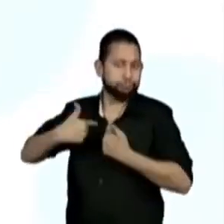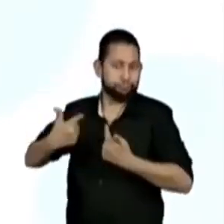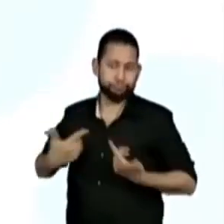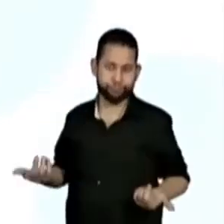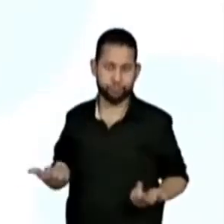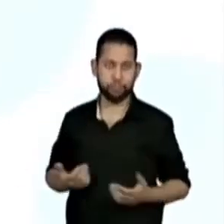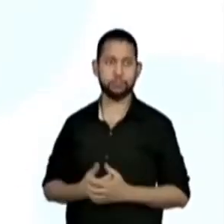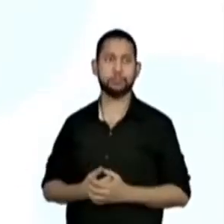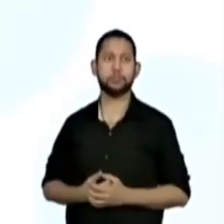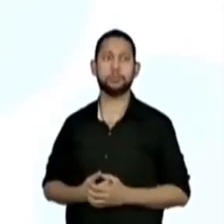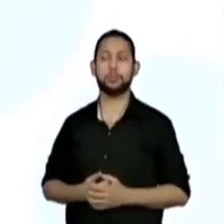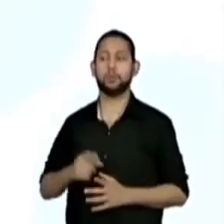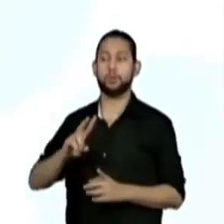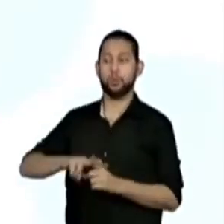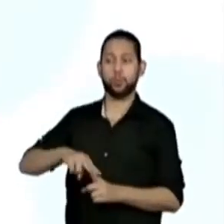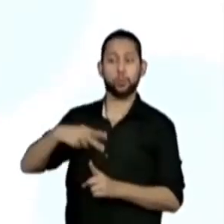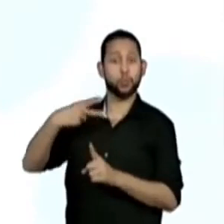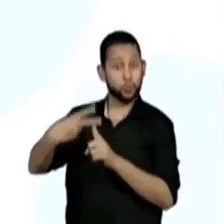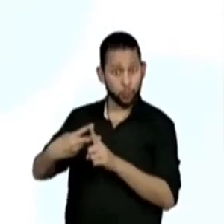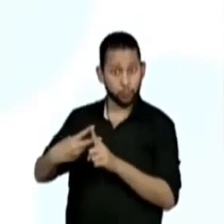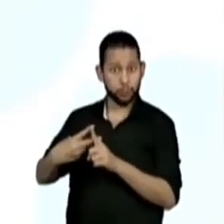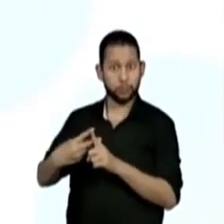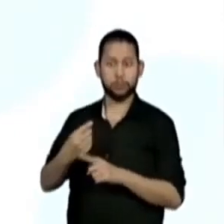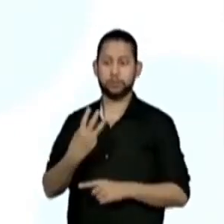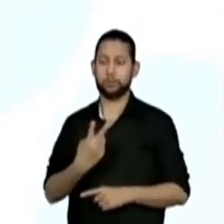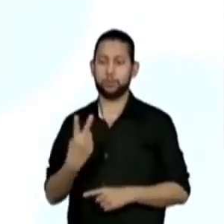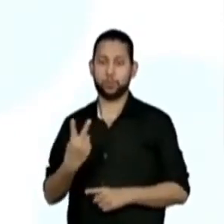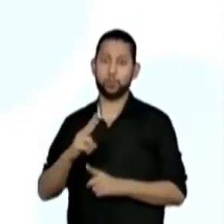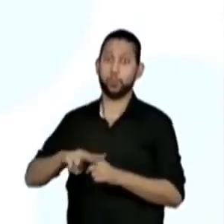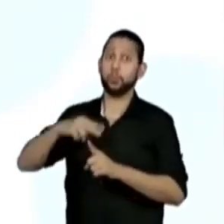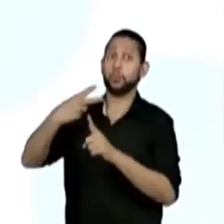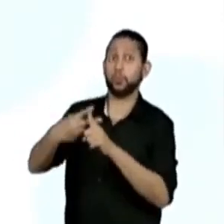O dobro de 32.